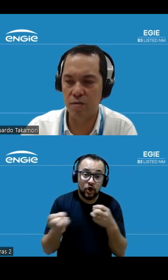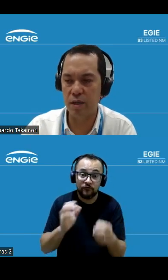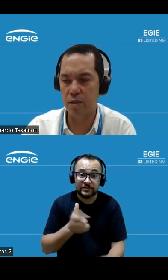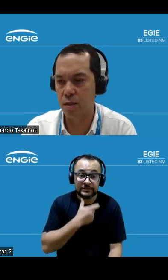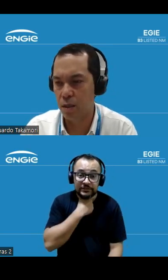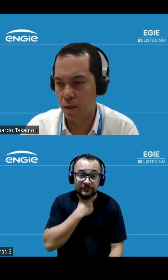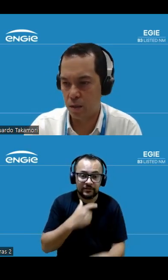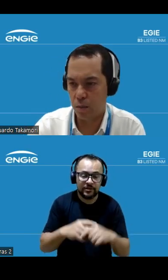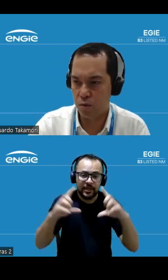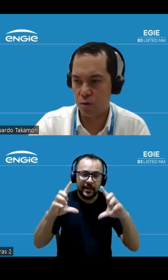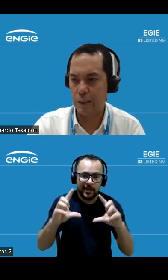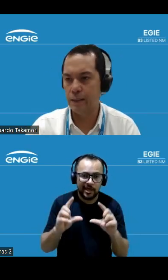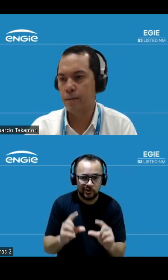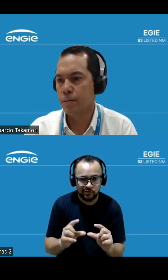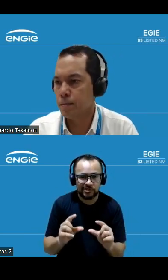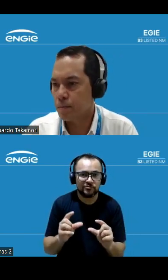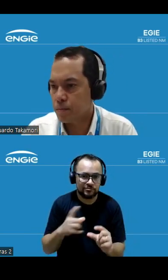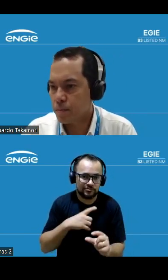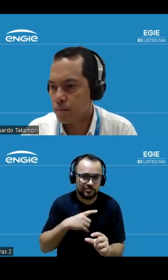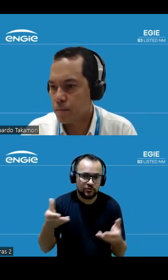de caixa equivalente que temos hoje